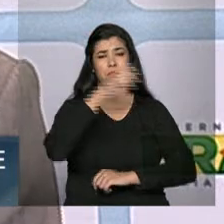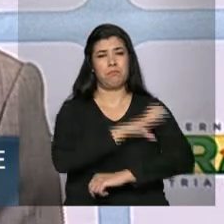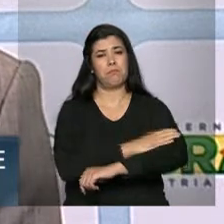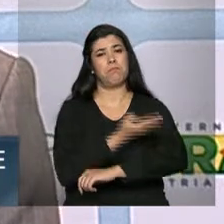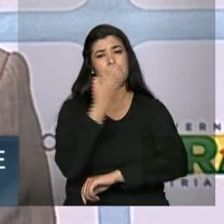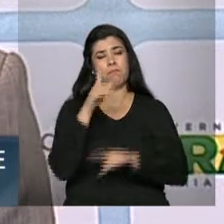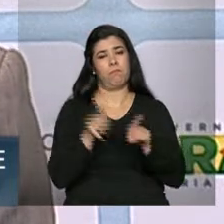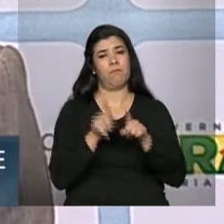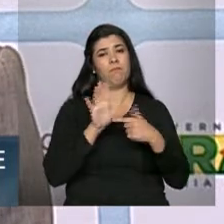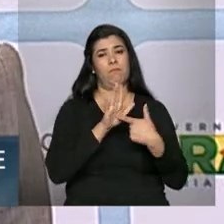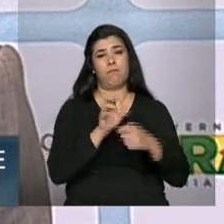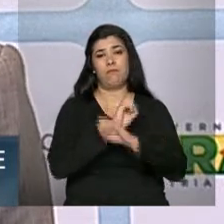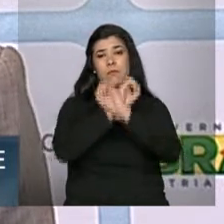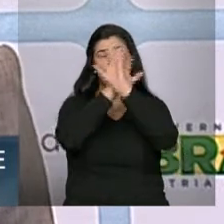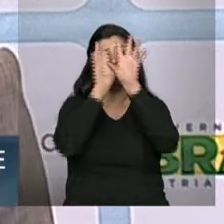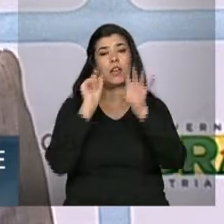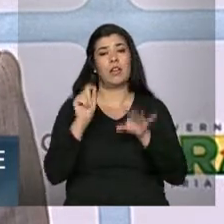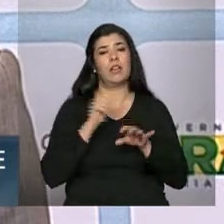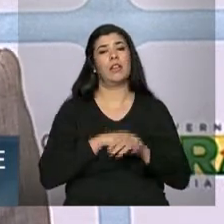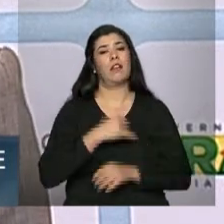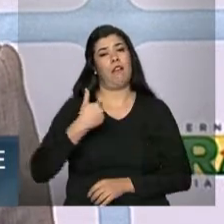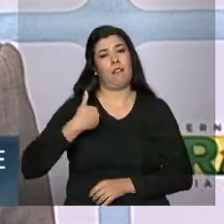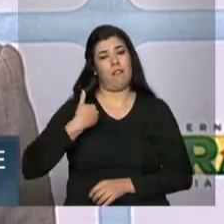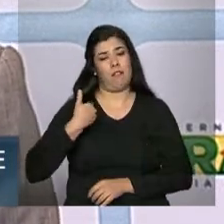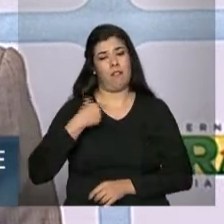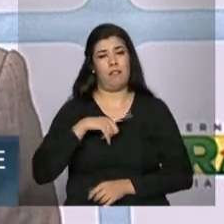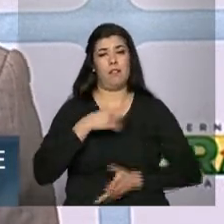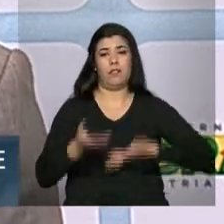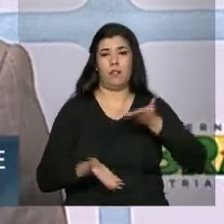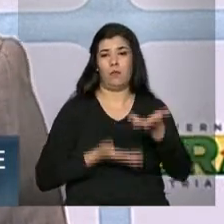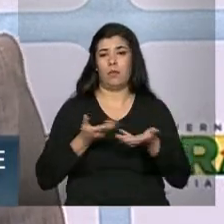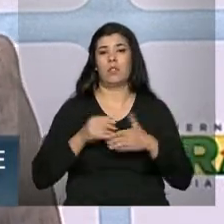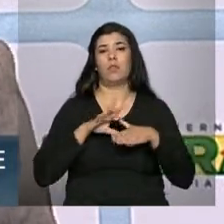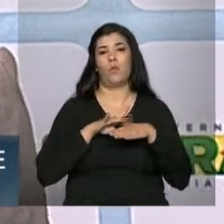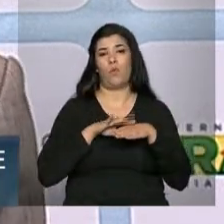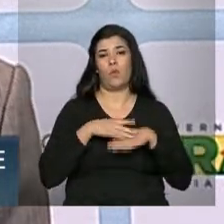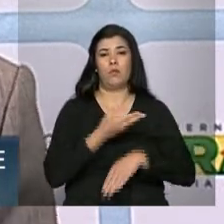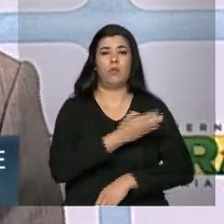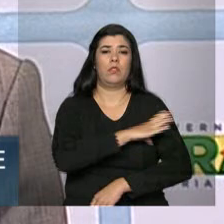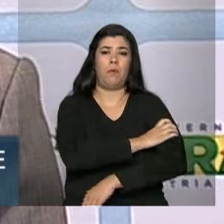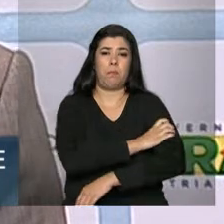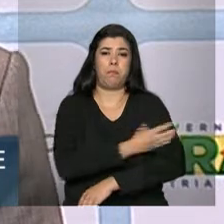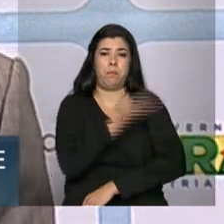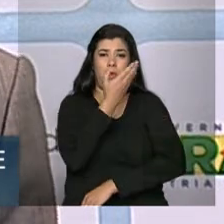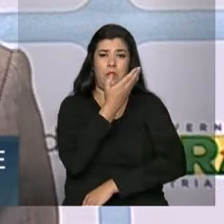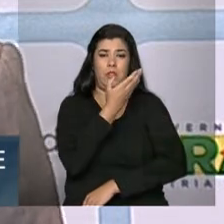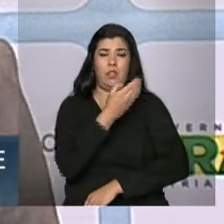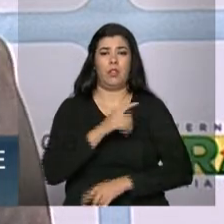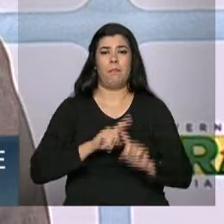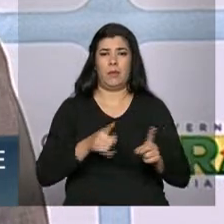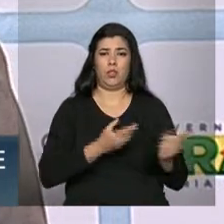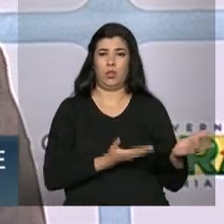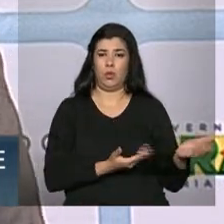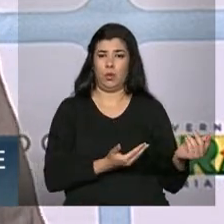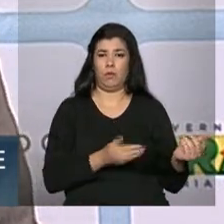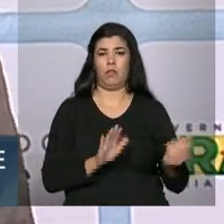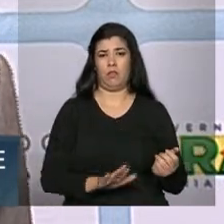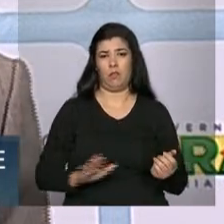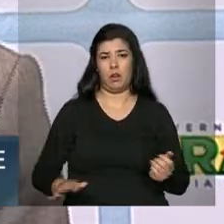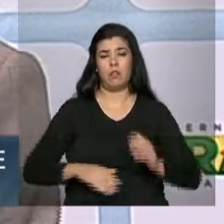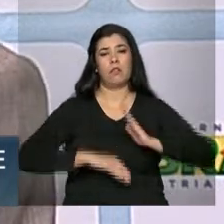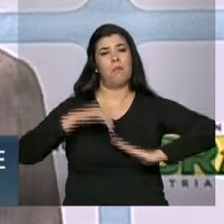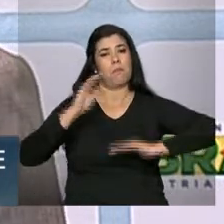Demonstrando claramente que tem a ver com a faixa etária. Mas, acima de tudo, para idosos ou para jovens, hábitos alimentares saudáveis,